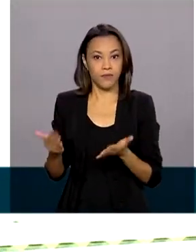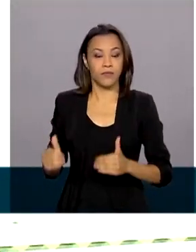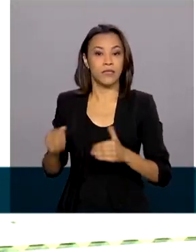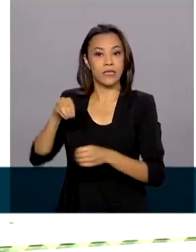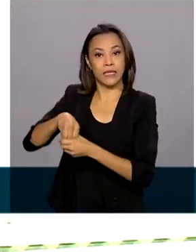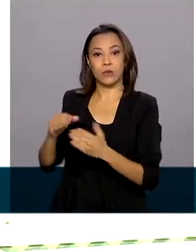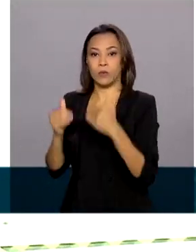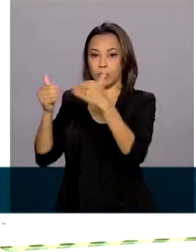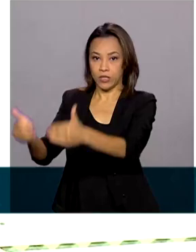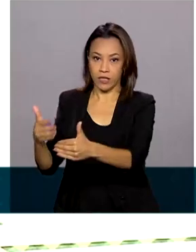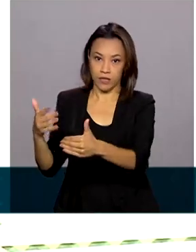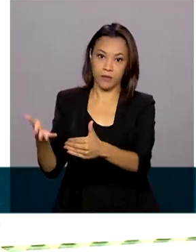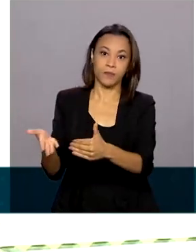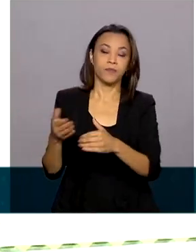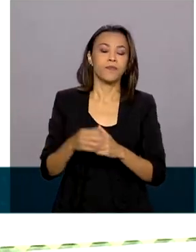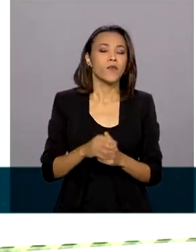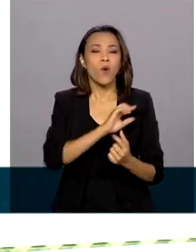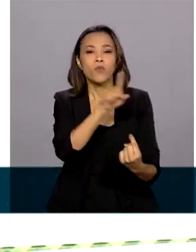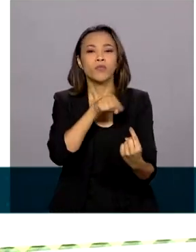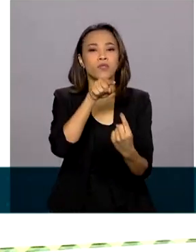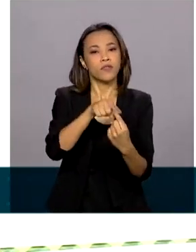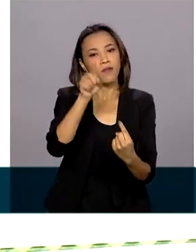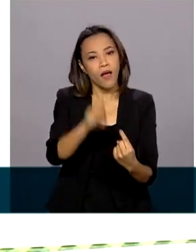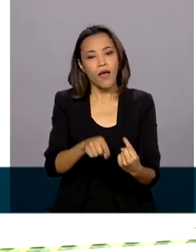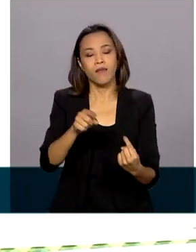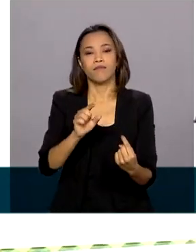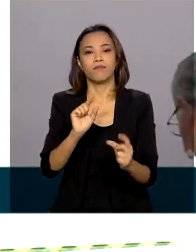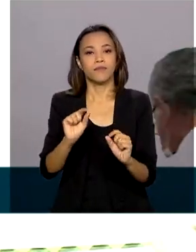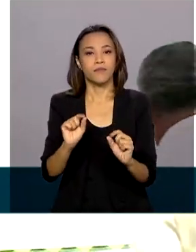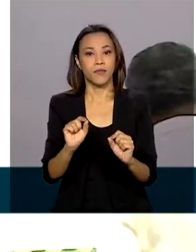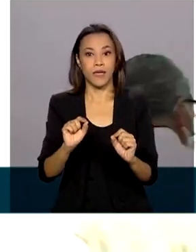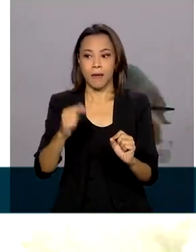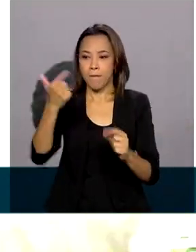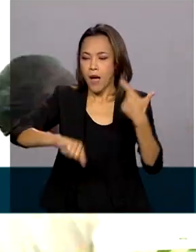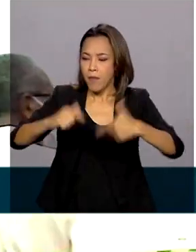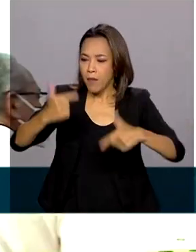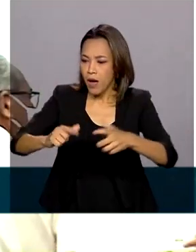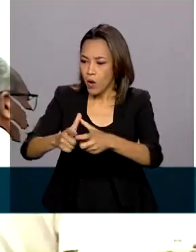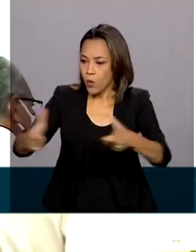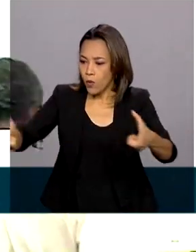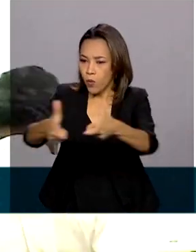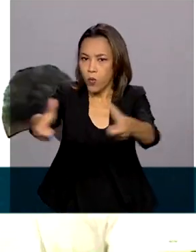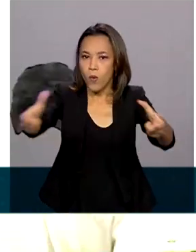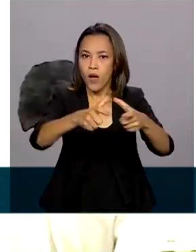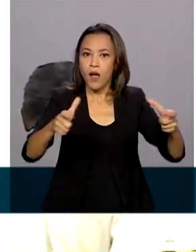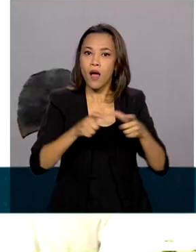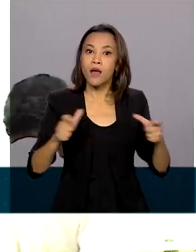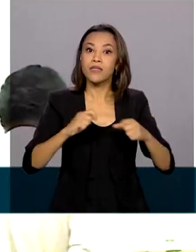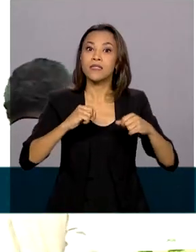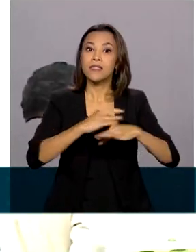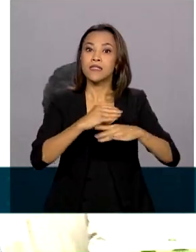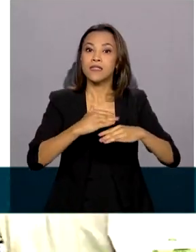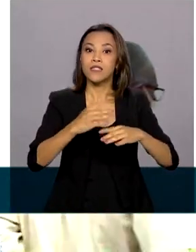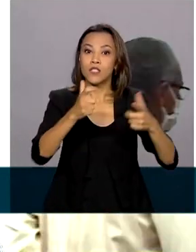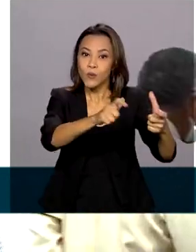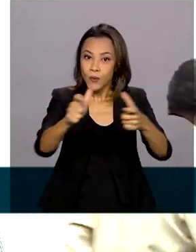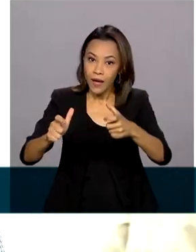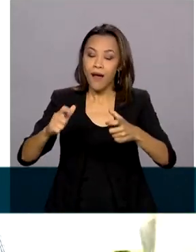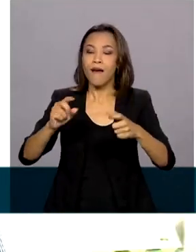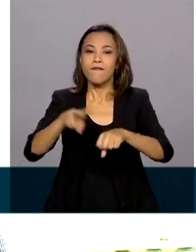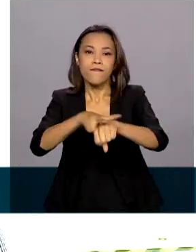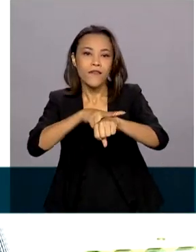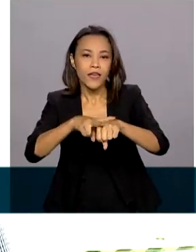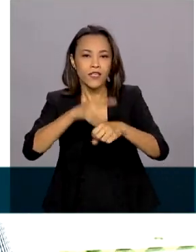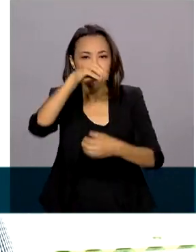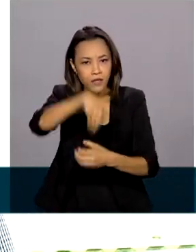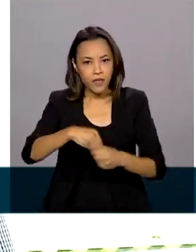Ministério, e que tem como objetivo aumentar a quantidade de áreas verdes dentro dos perímetros urbanos. Qual é a lógica disso? É